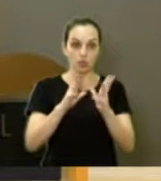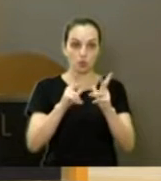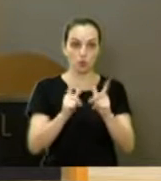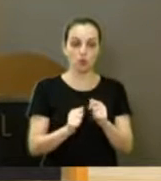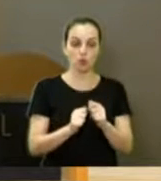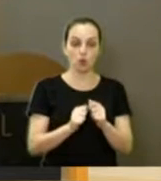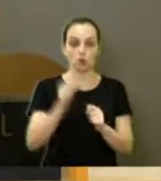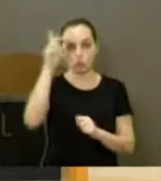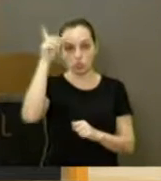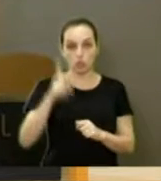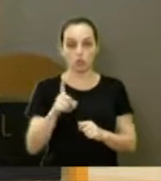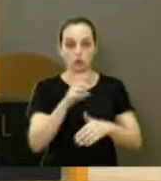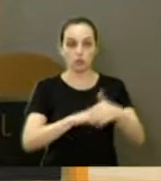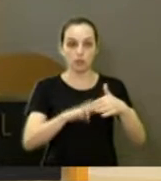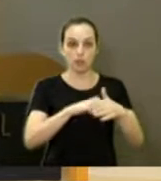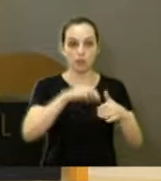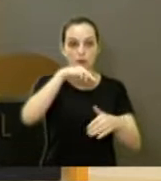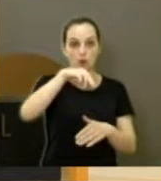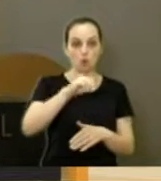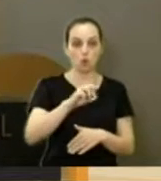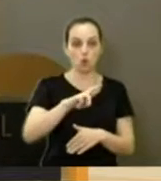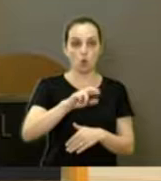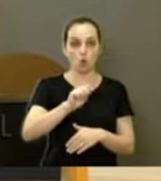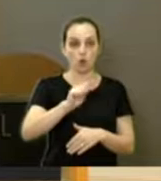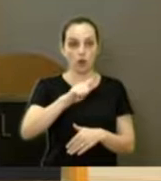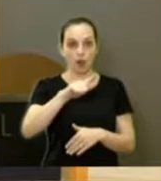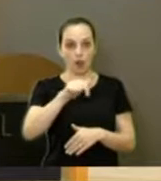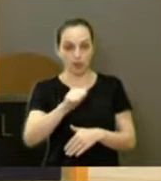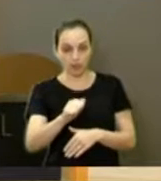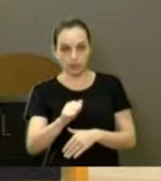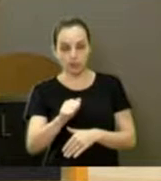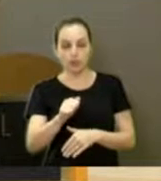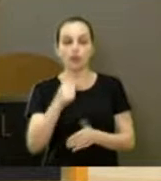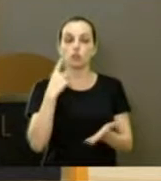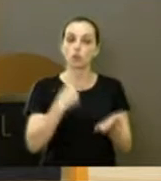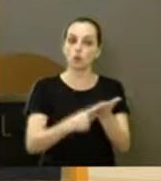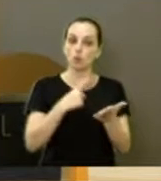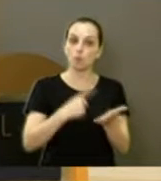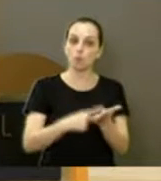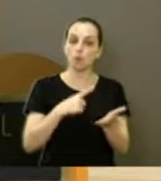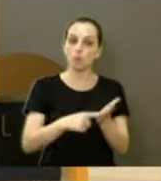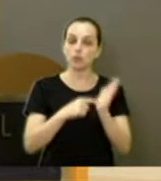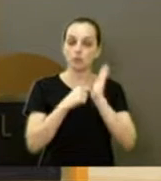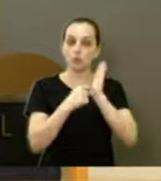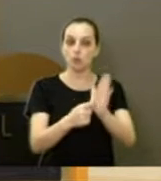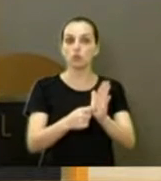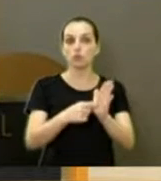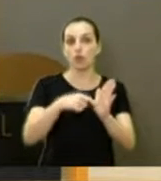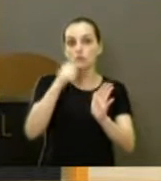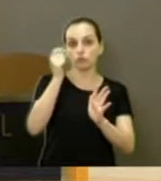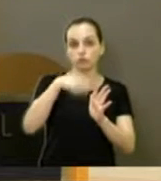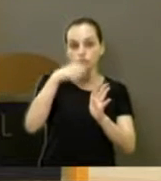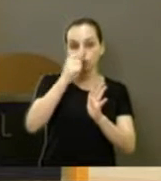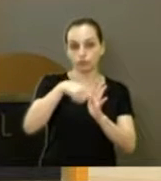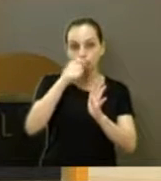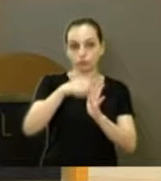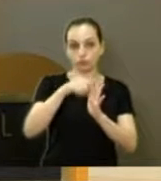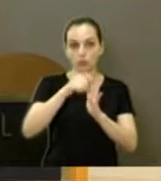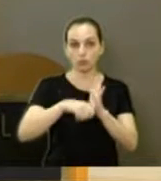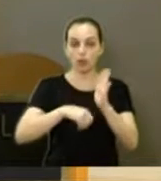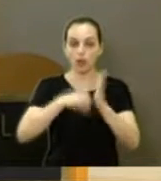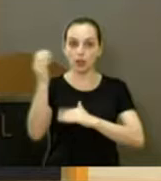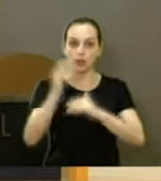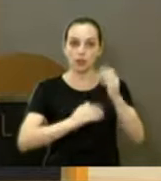onde os diretores da Morada do Sol, participações, se comprometeram a apresentar mensalmente todas as atividades,